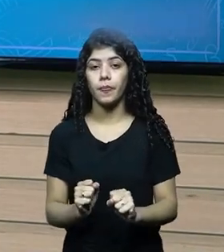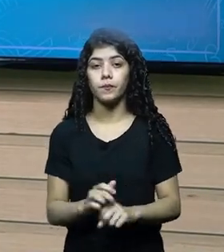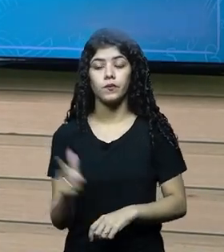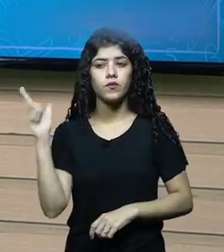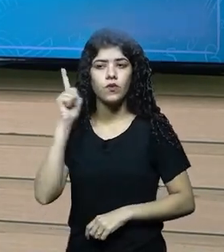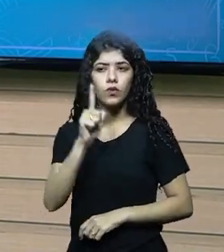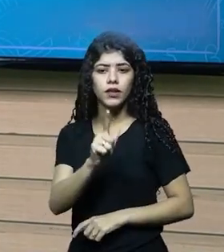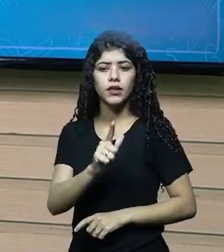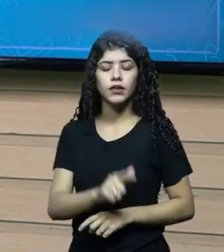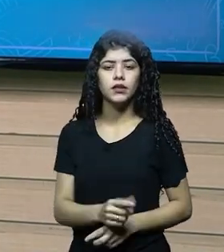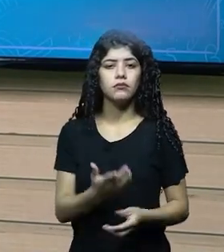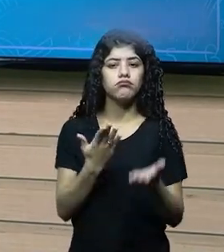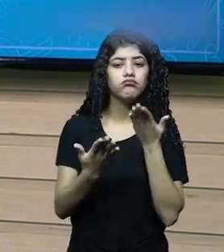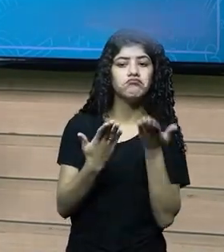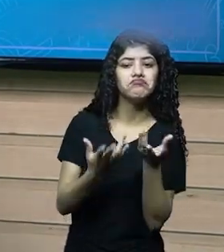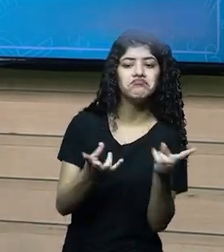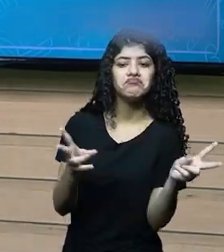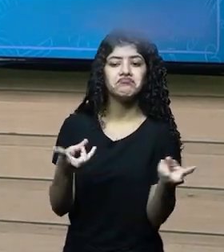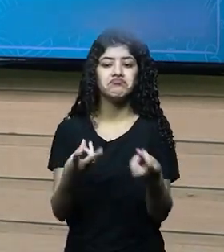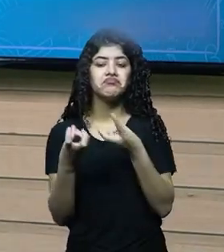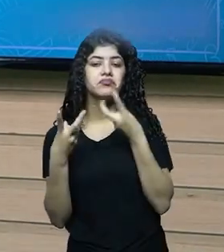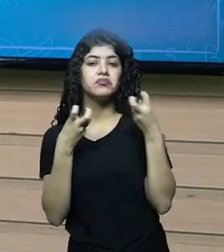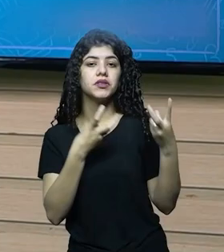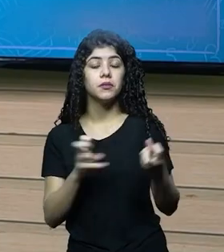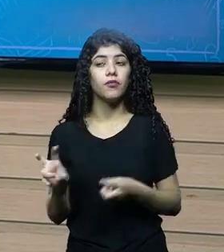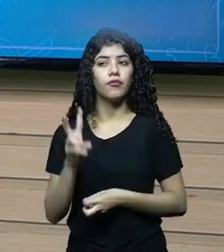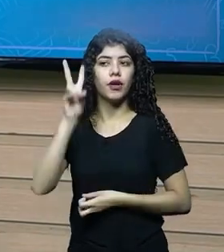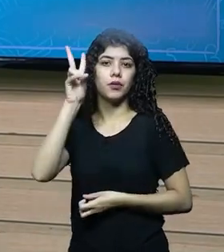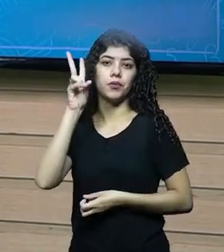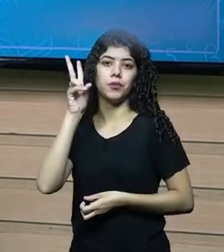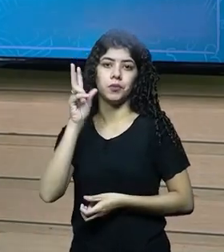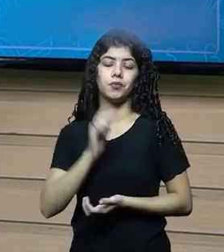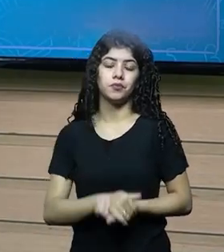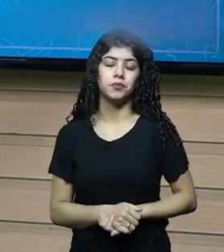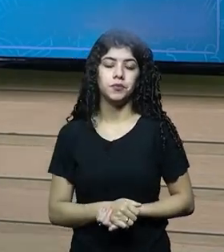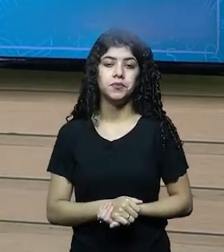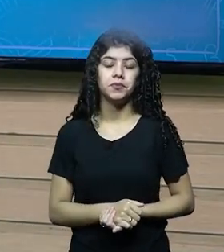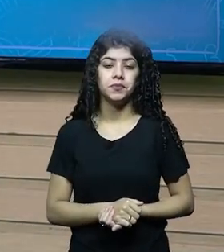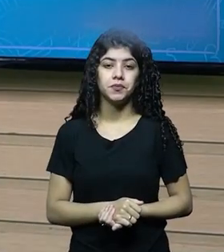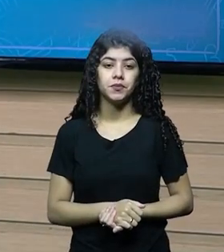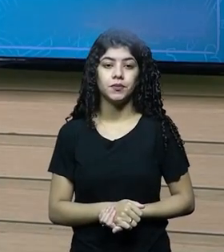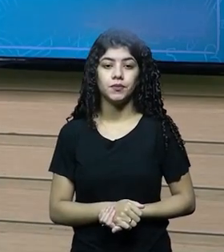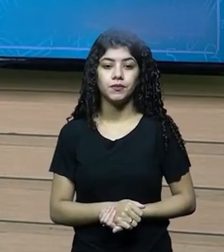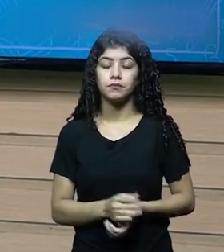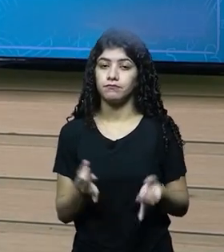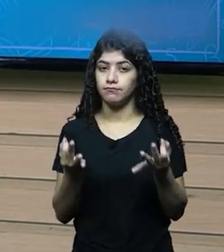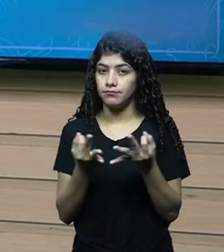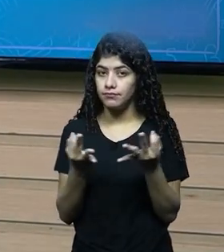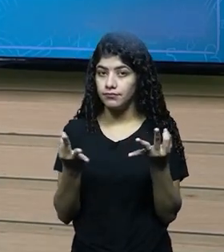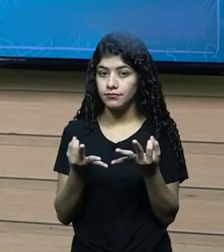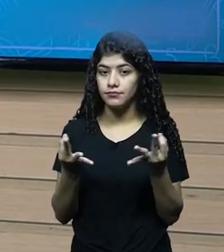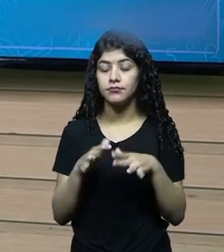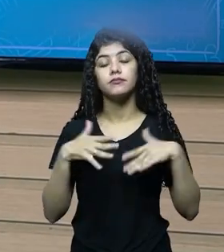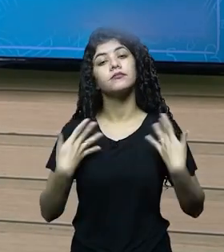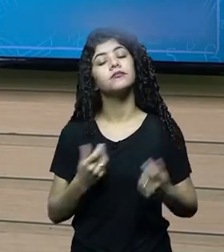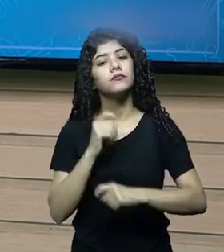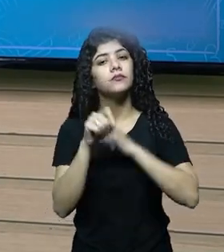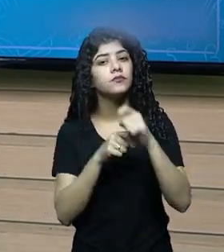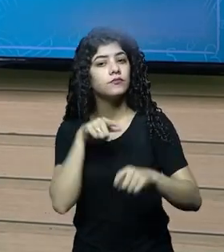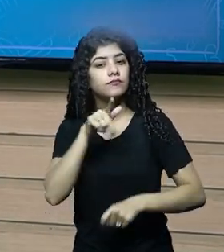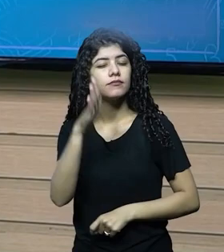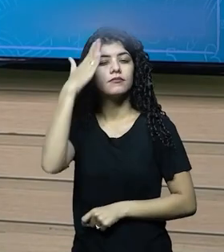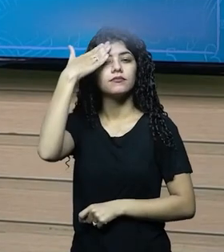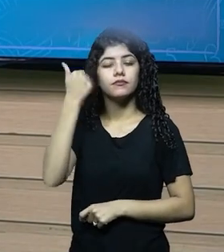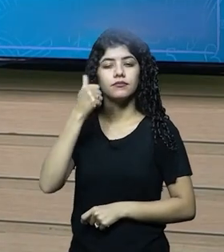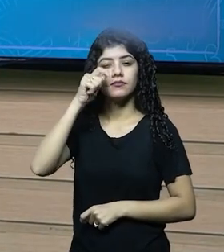que conseguir mensurar o valor que tudo isso foi agregado para esse custo de produção, perfeito? Então, só assim você